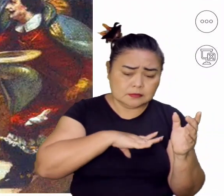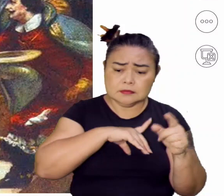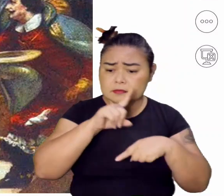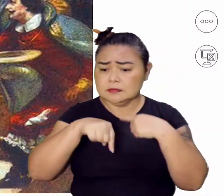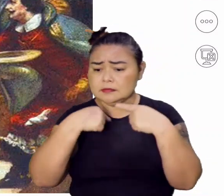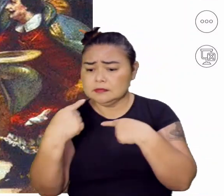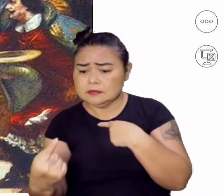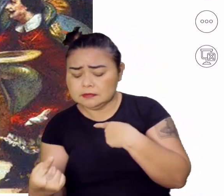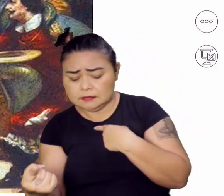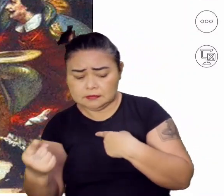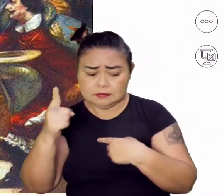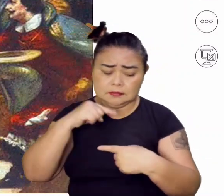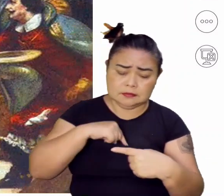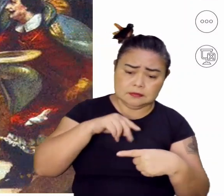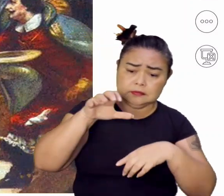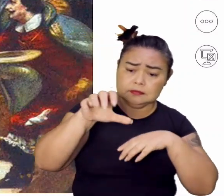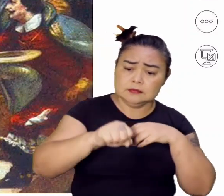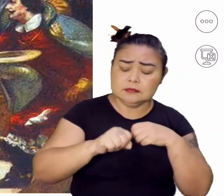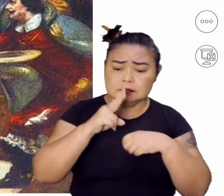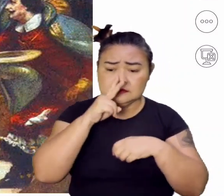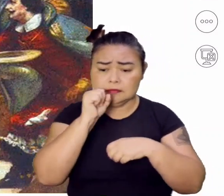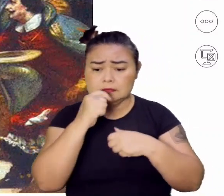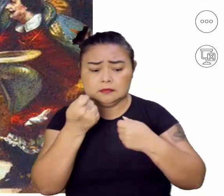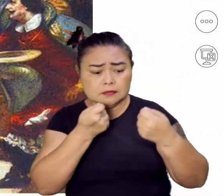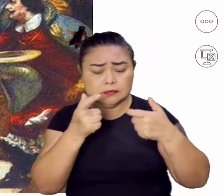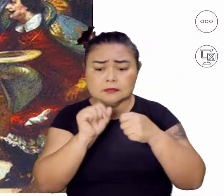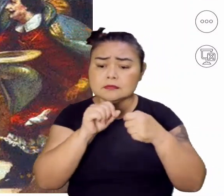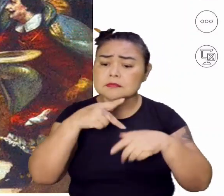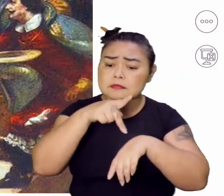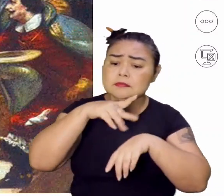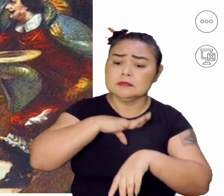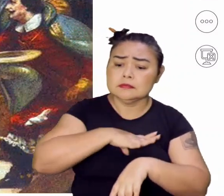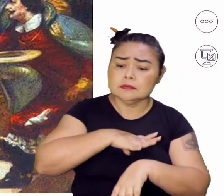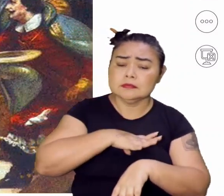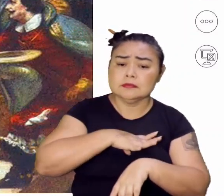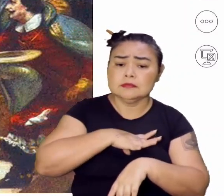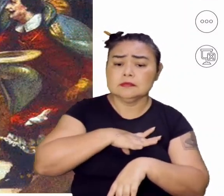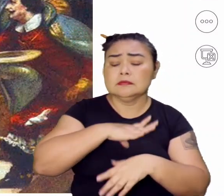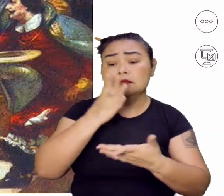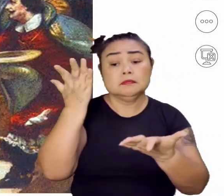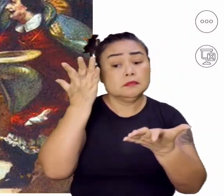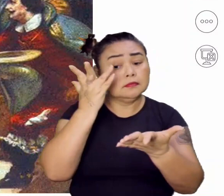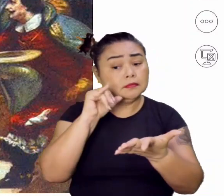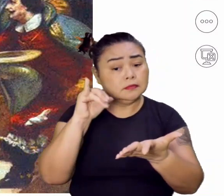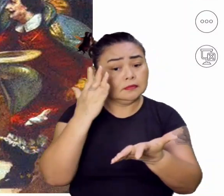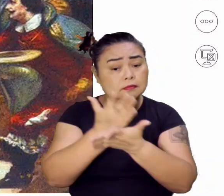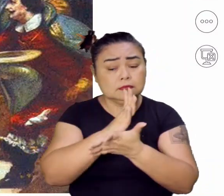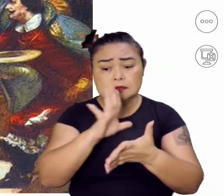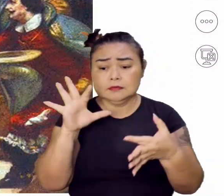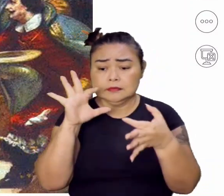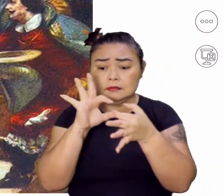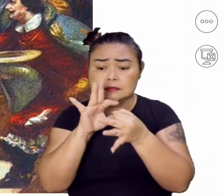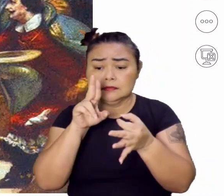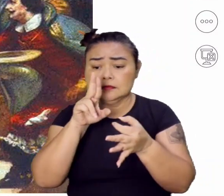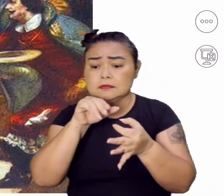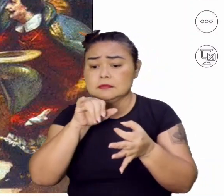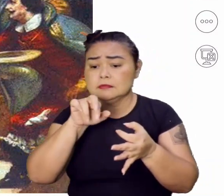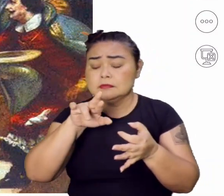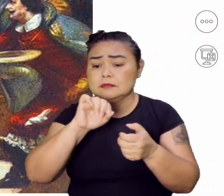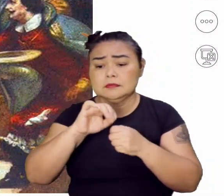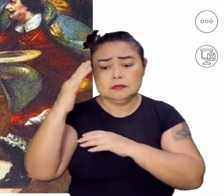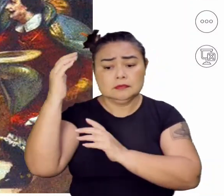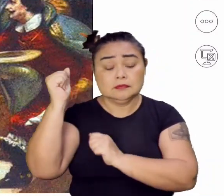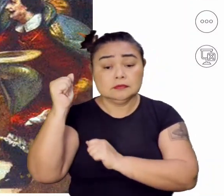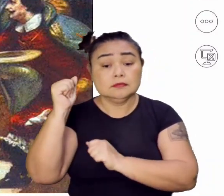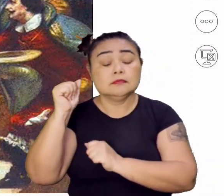Depois retomam o poder, o controle de Portugal. Vão acabar aqui com essa união dos espanhóis. Agora vão